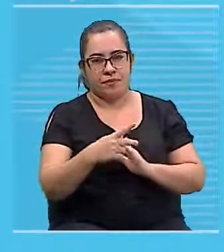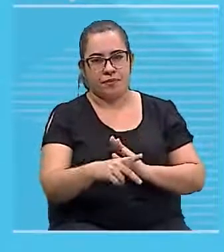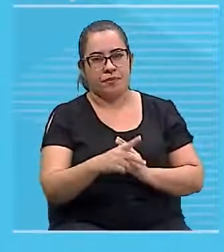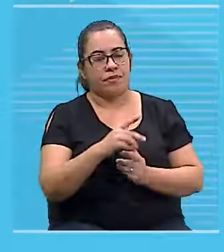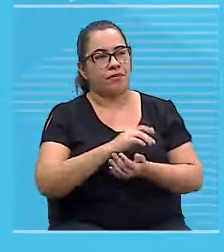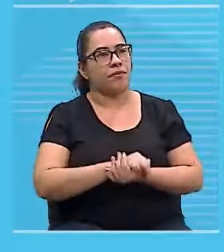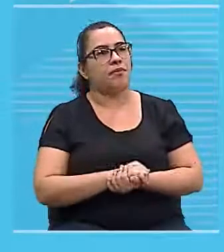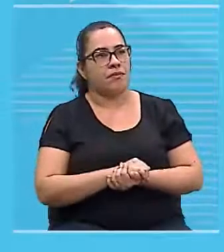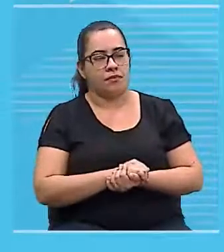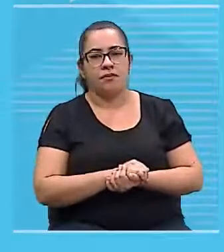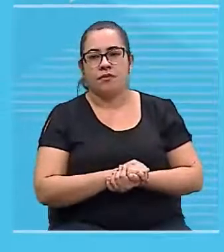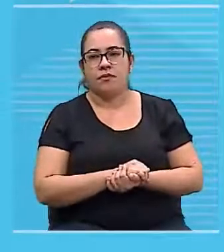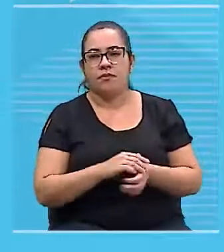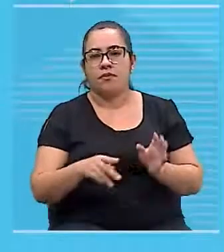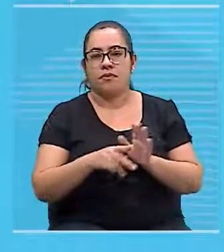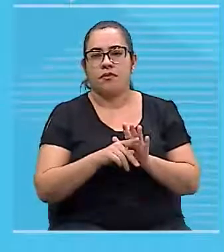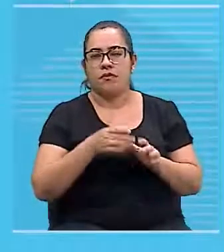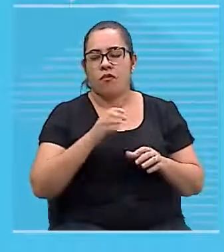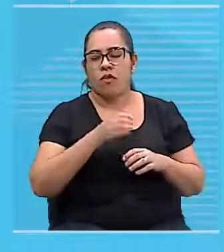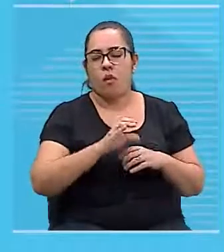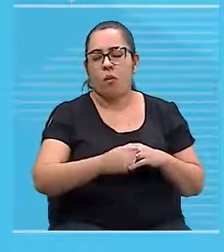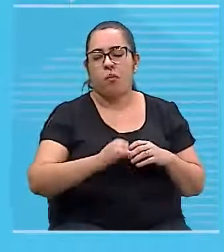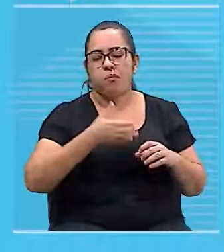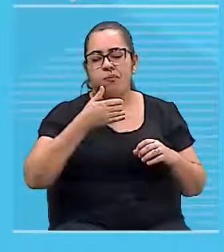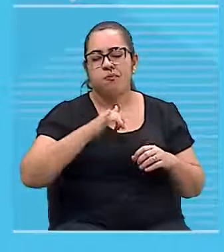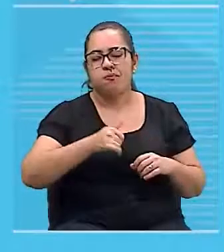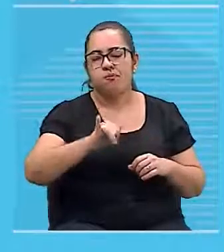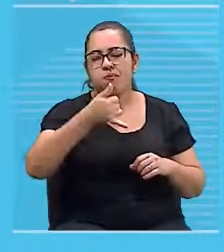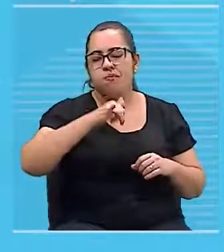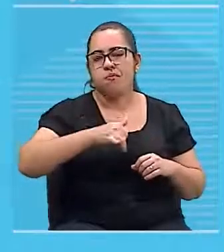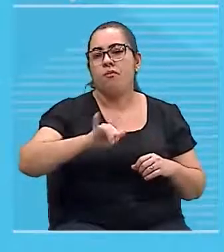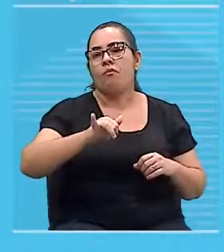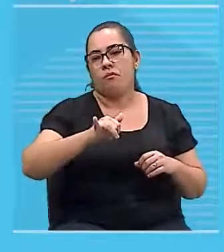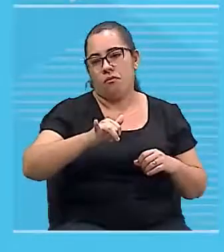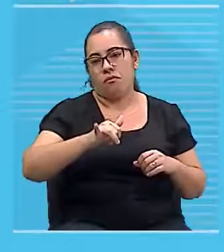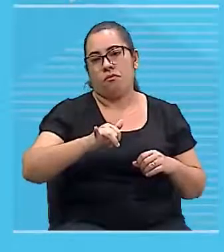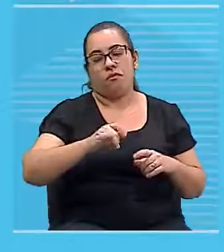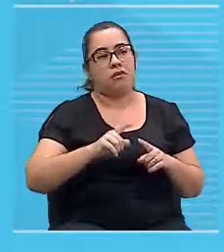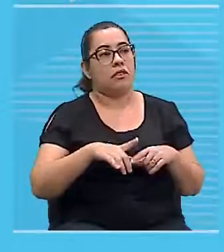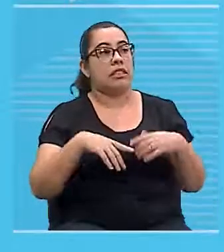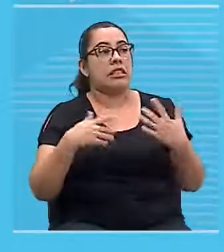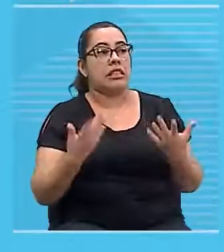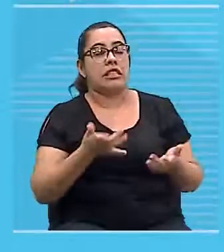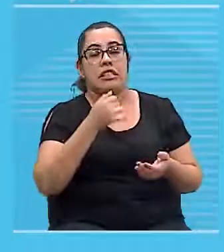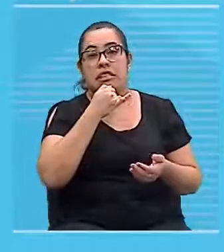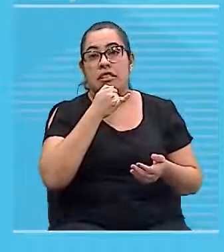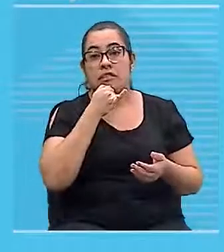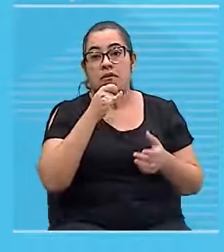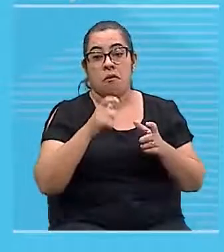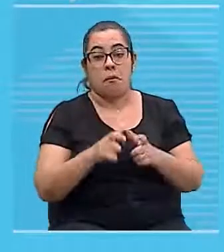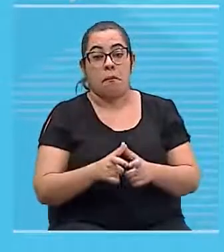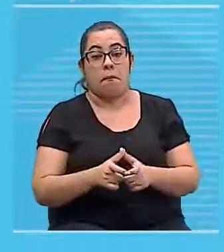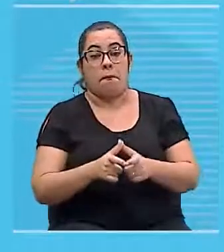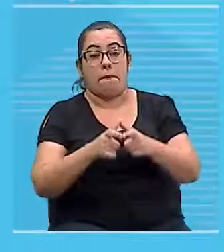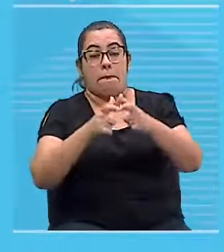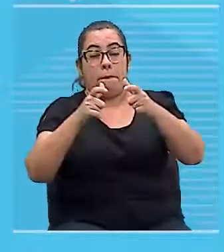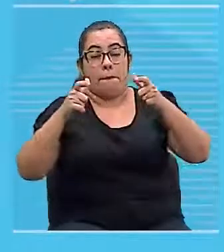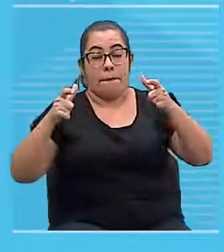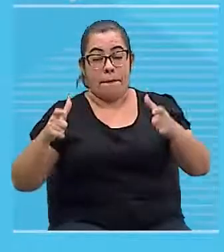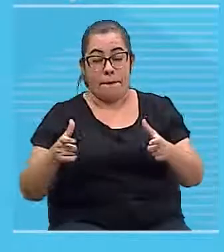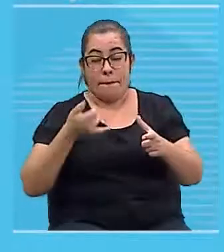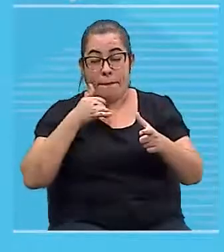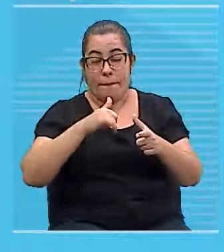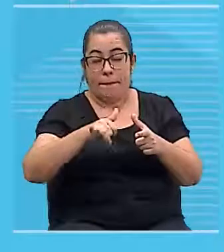da corrente corrente elétrica. Ou seja, quanto maior for a eletricidade